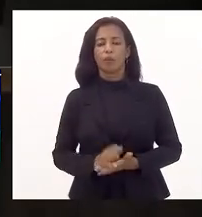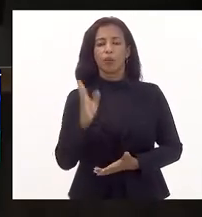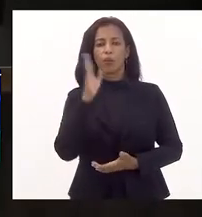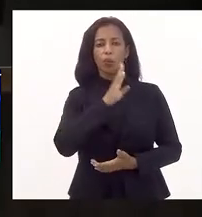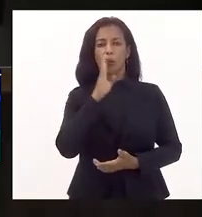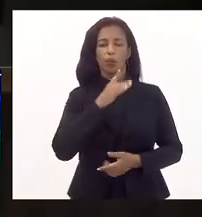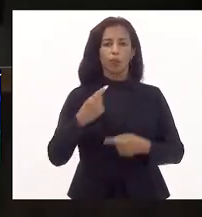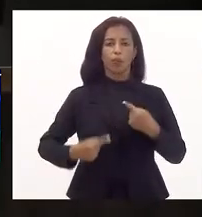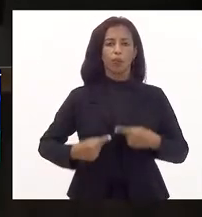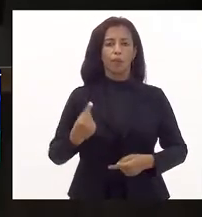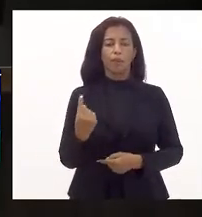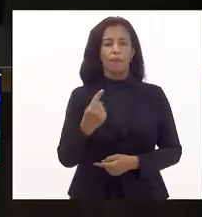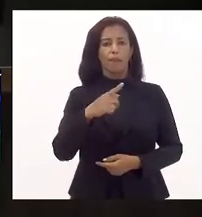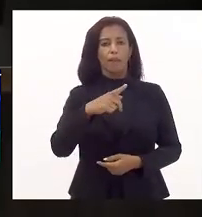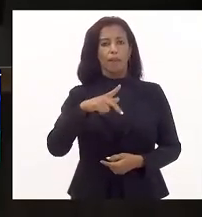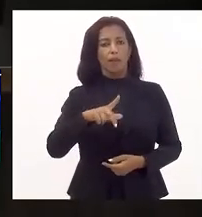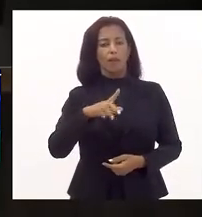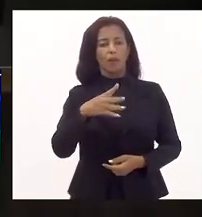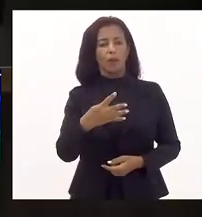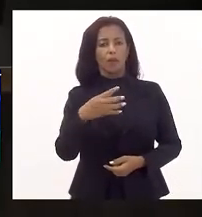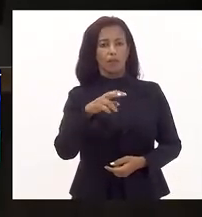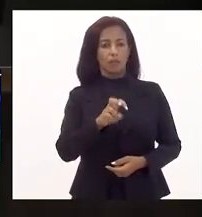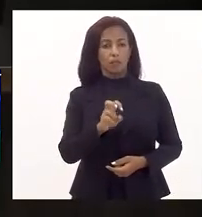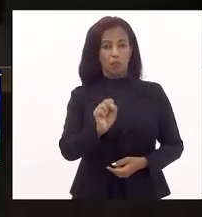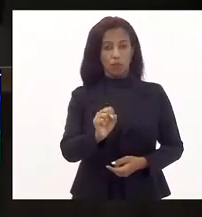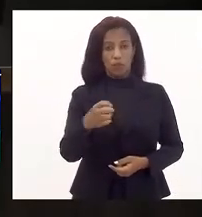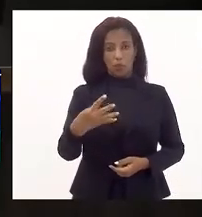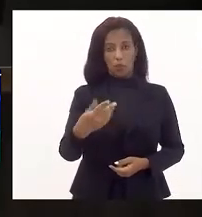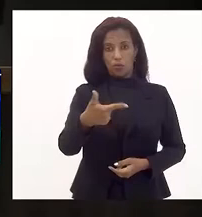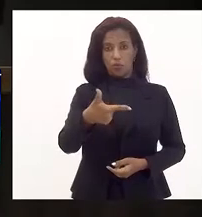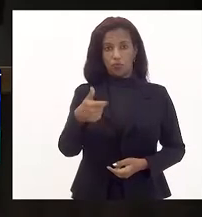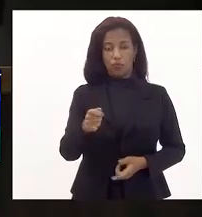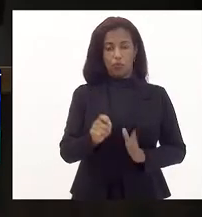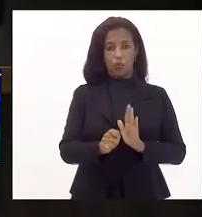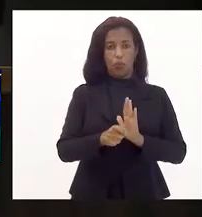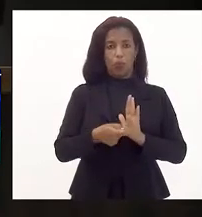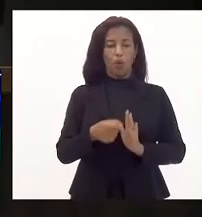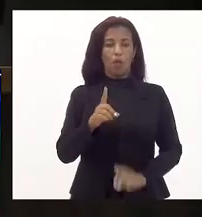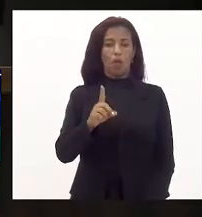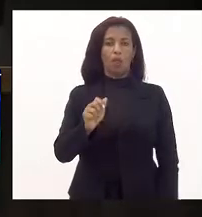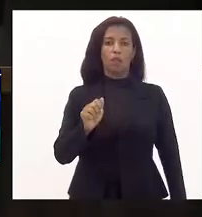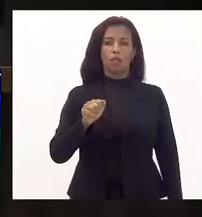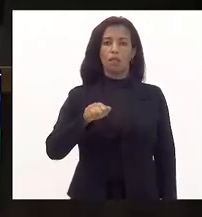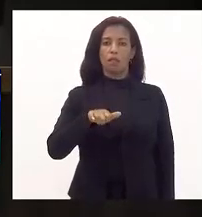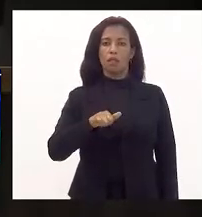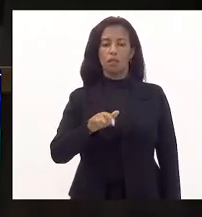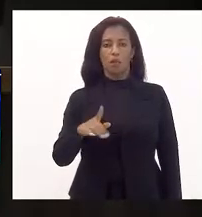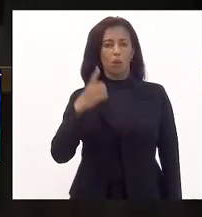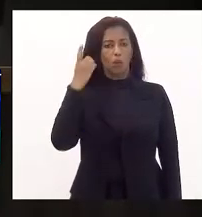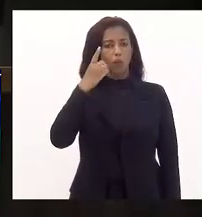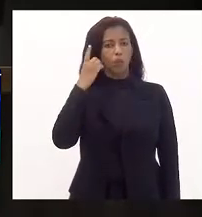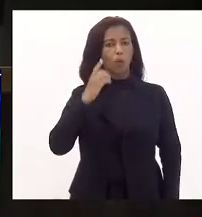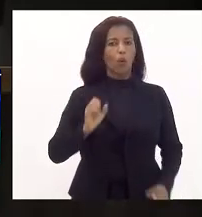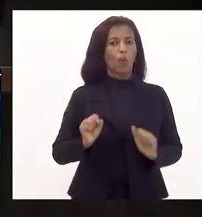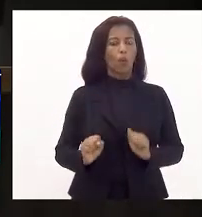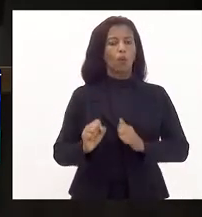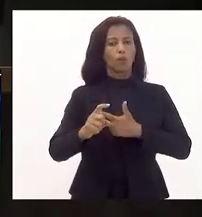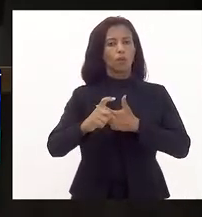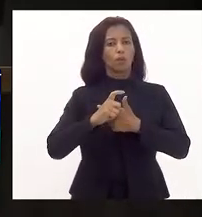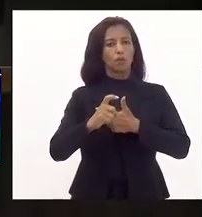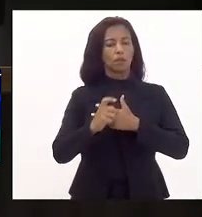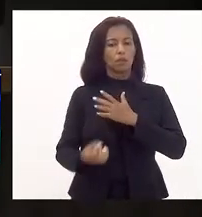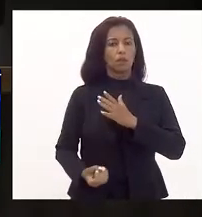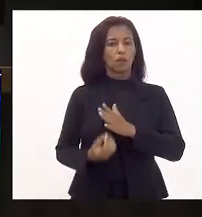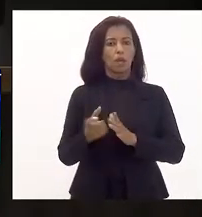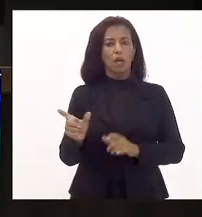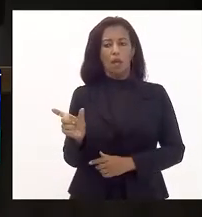de urgência e discussão única projeito de lei 4584 de 21, de autoria do deputado Daniel Librelon, que autoriza o Poder Executivo a criação